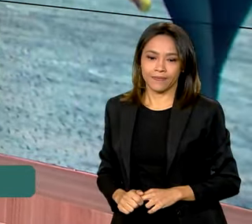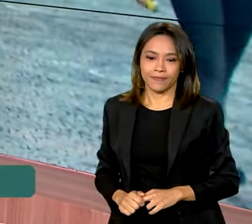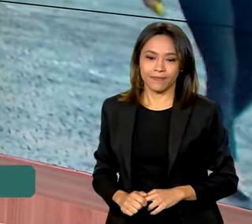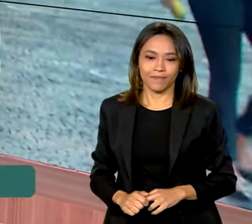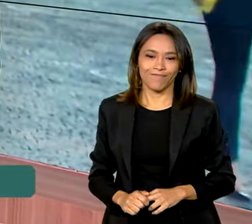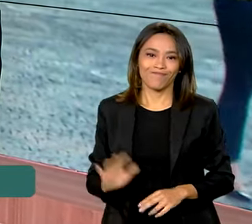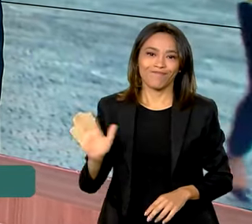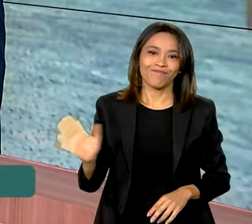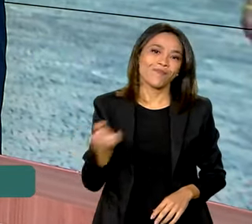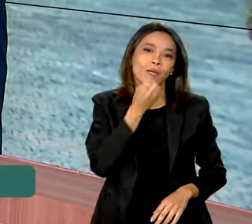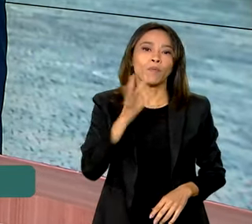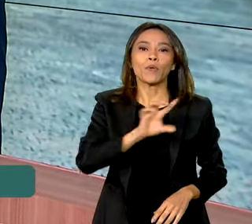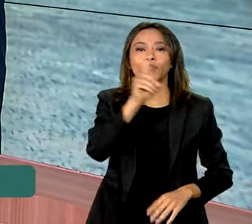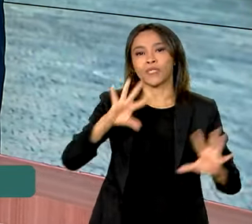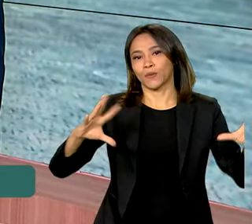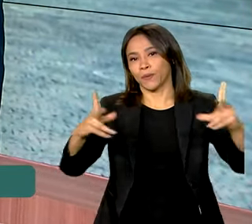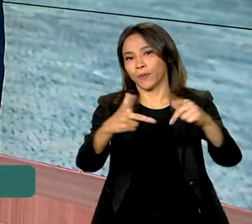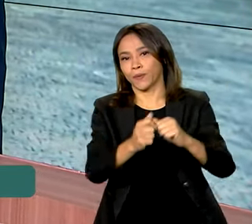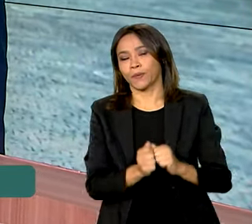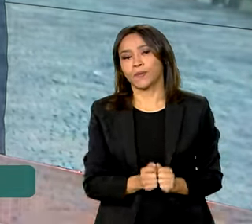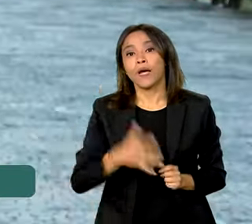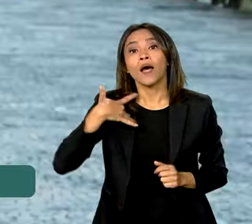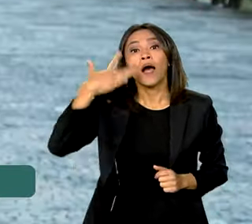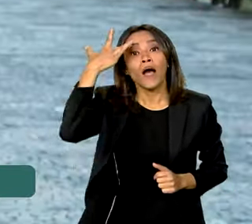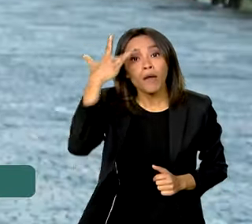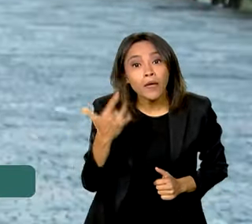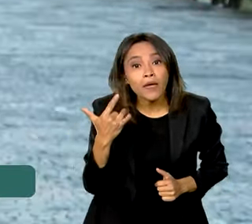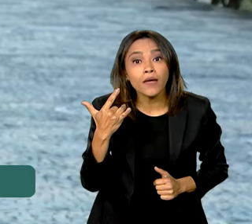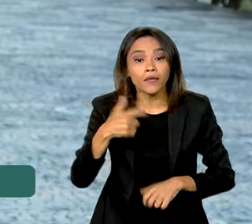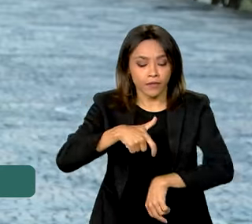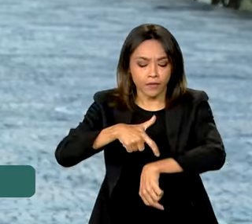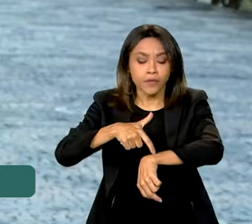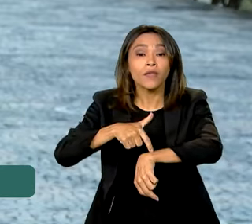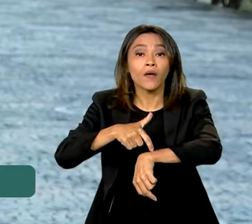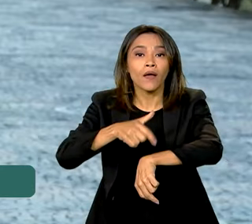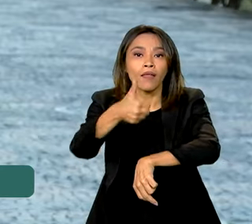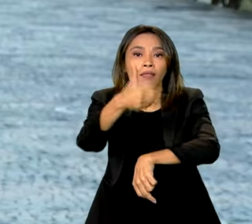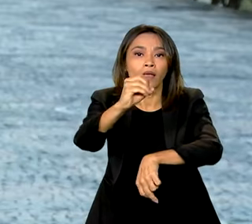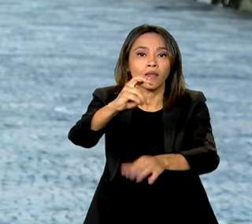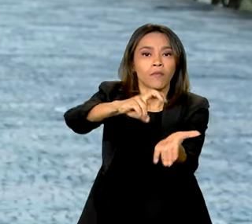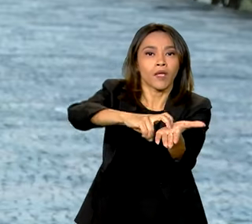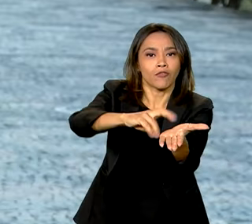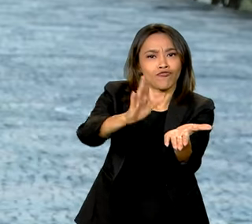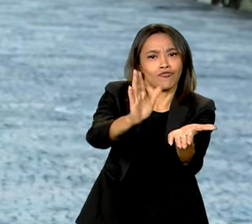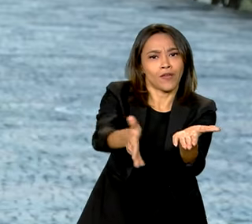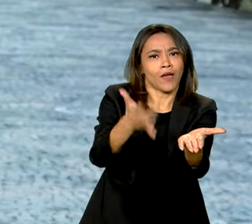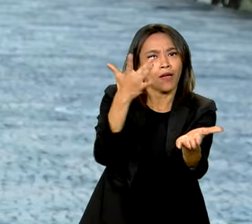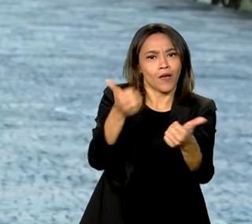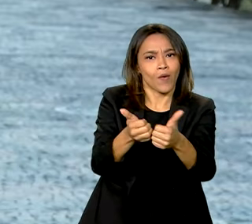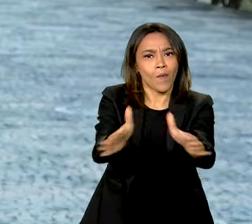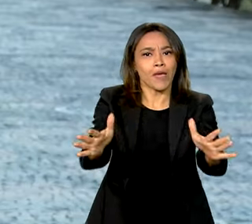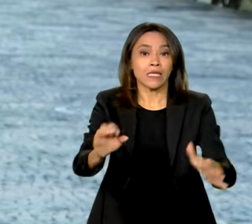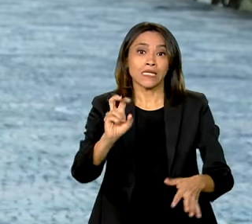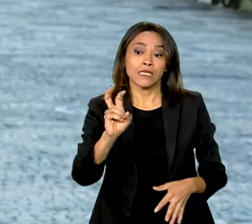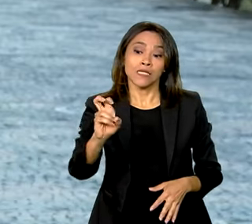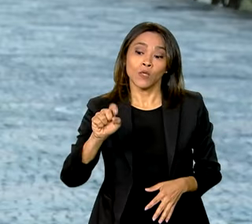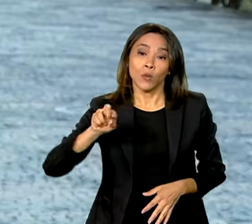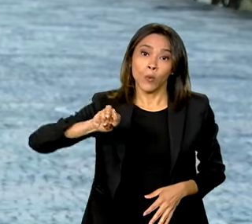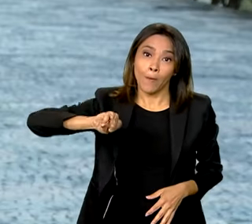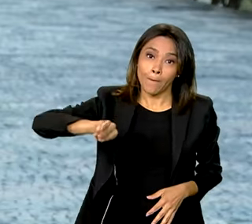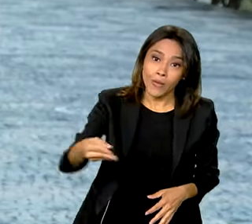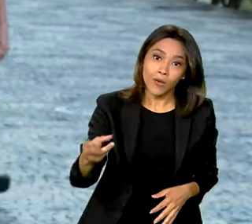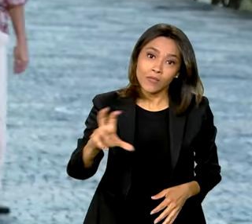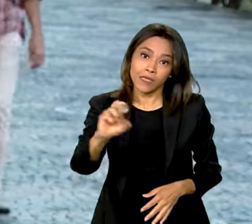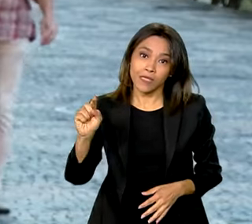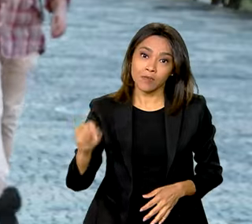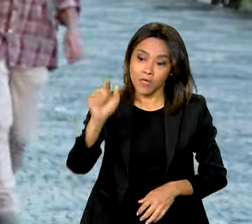Bom dia, Vanessa. Bom dia a todos. A partir de amanhã, às 10 horas da manhã, mais de 5 milhões e meio de contribuintes vão